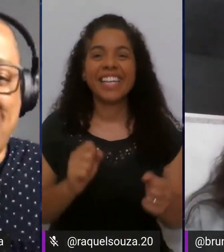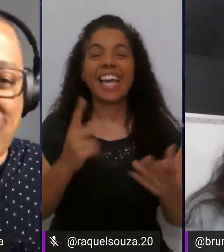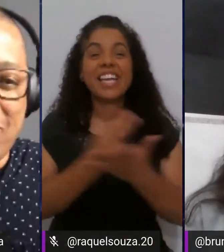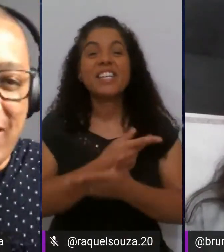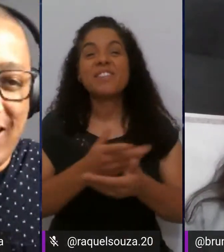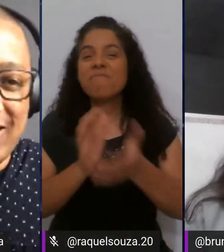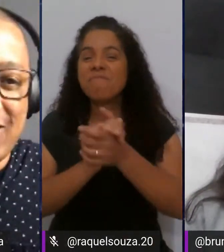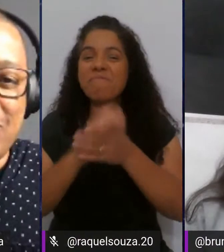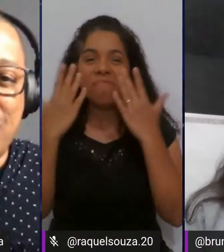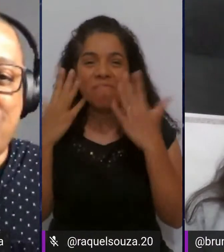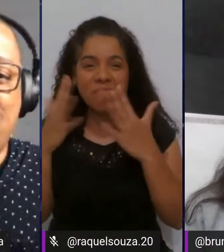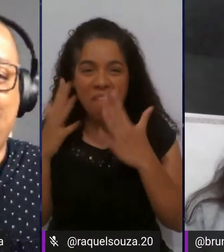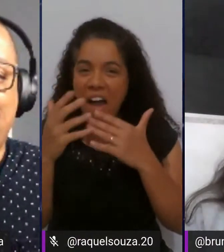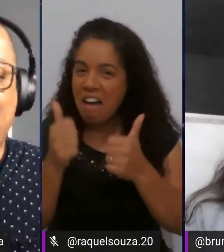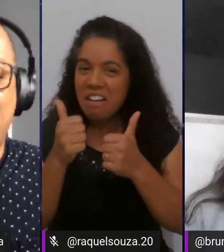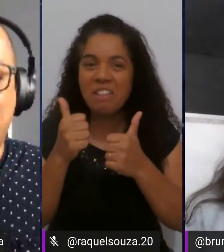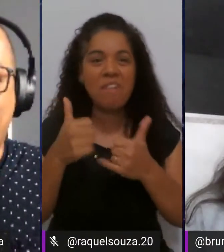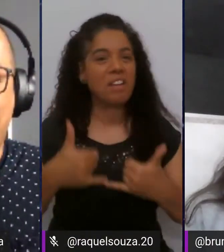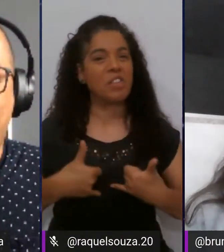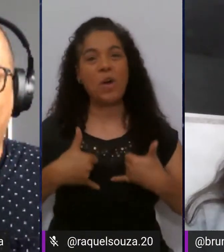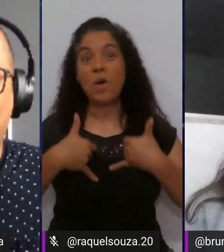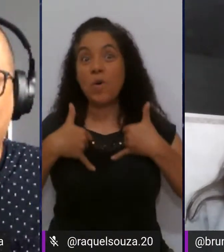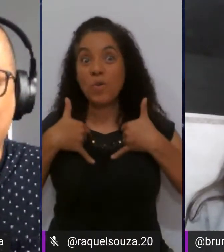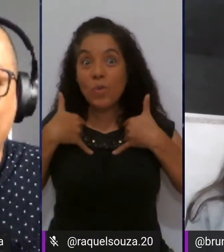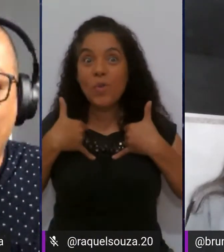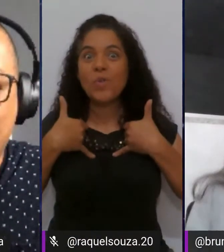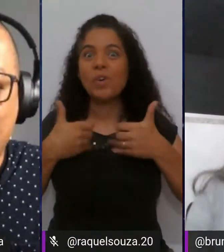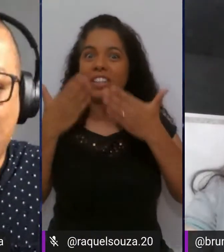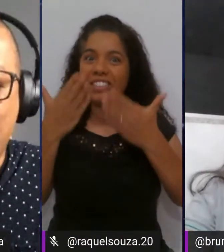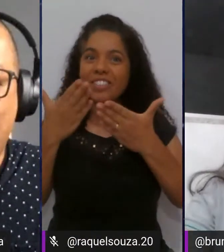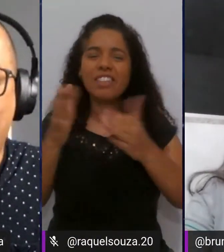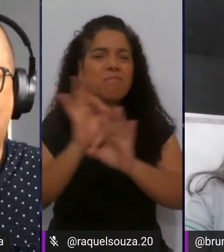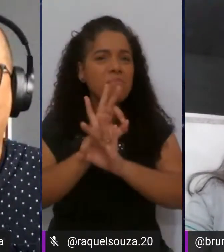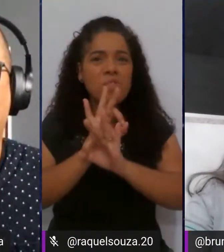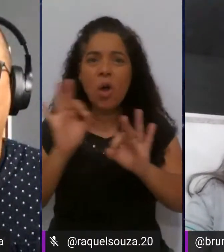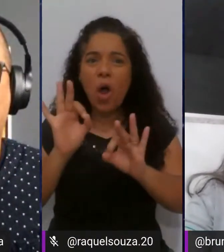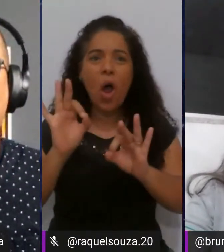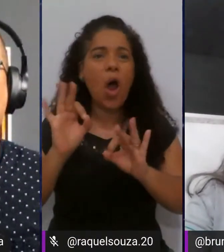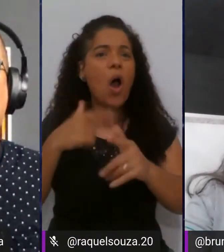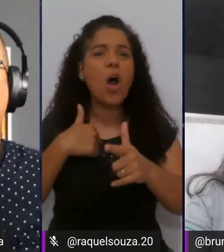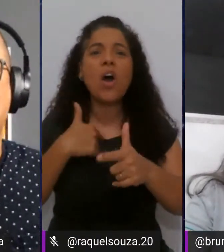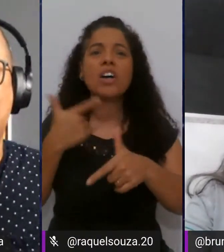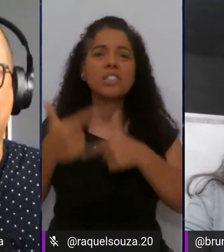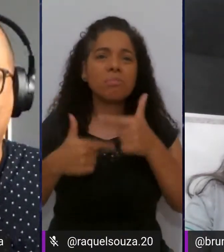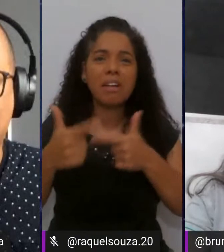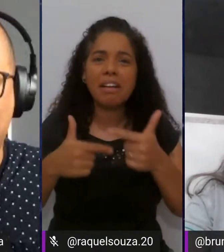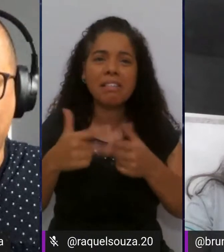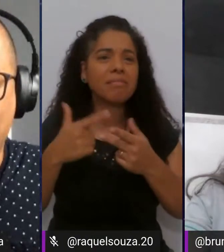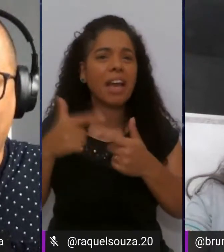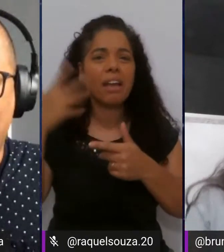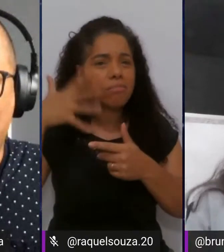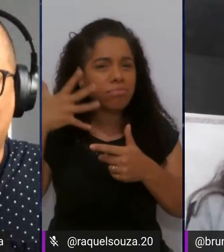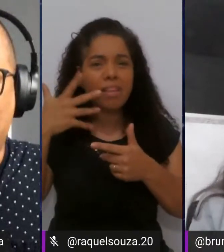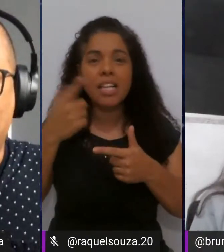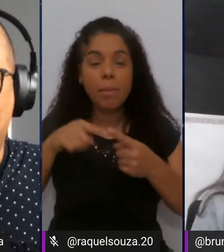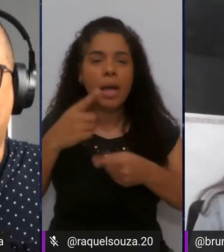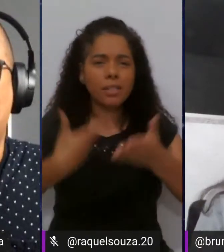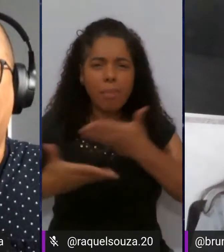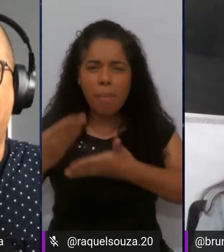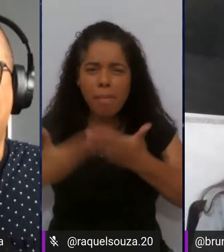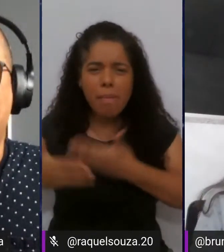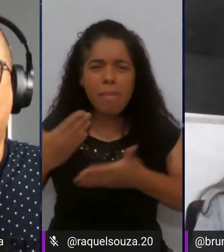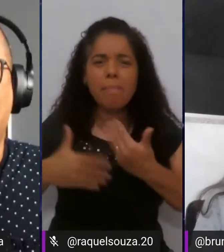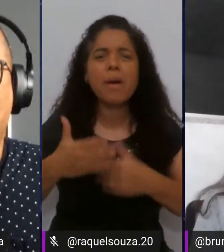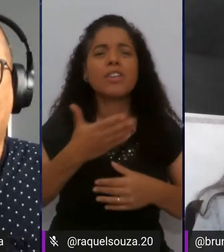Parabéns, parabéns, muito orgulho aí de você, viu? Fez um ótimo trabalho aqui, a galera interagiu bastante aqui no chat